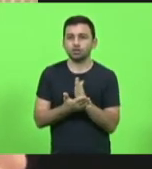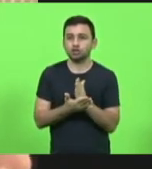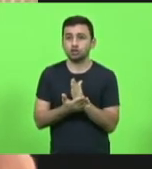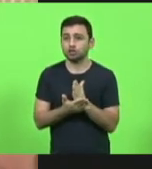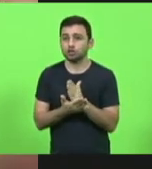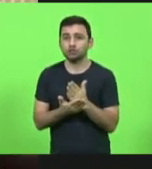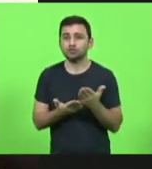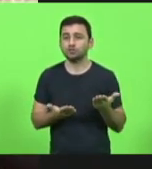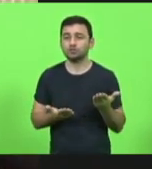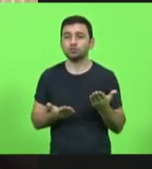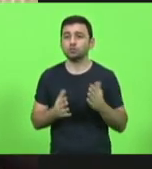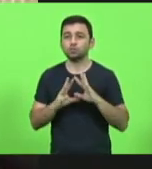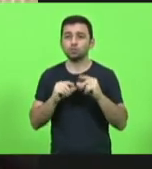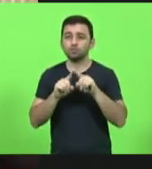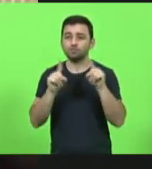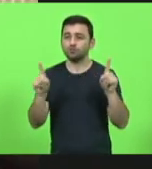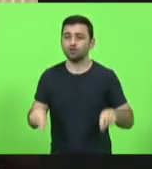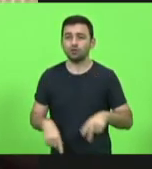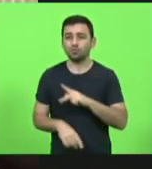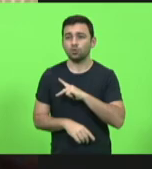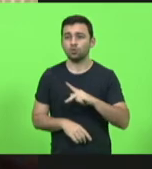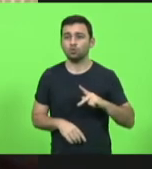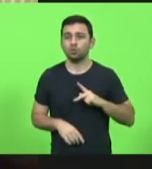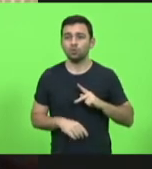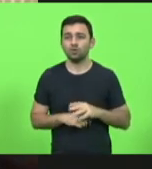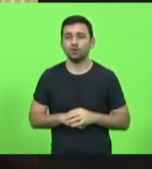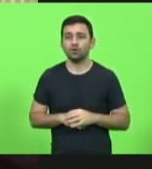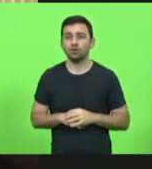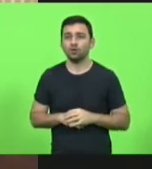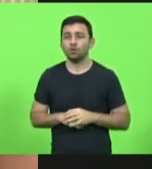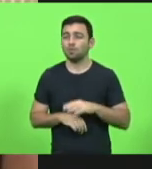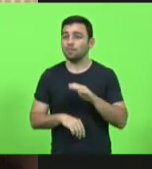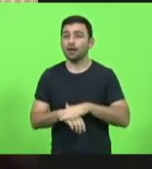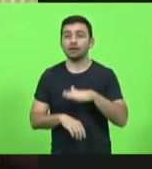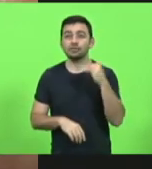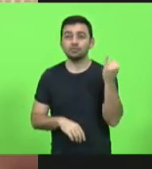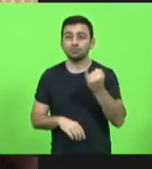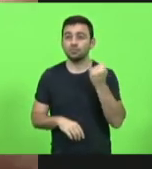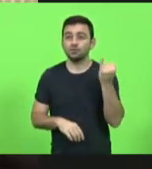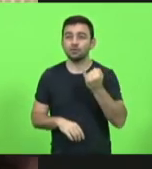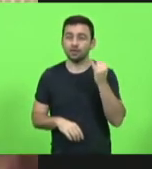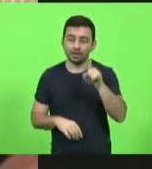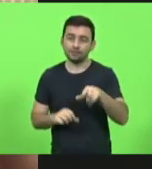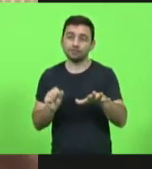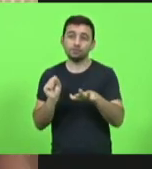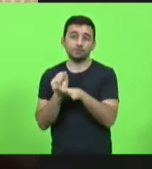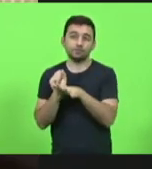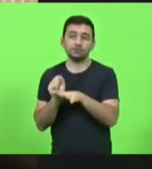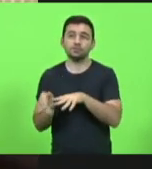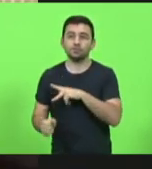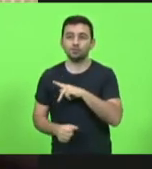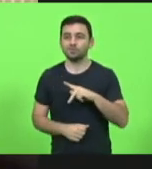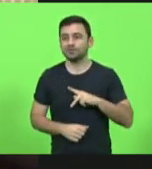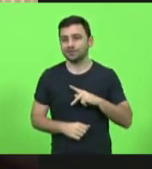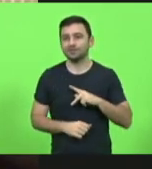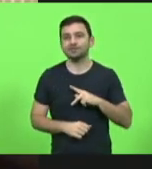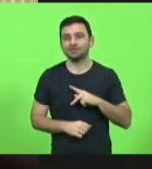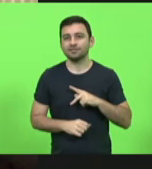o funcionário público em aquilo que é mais importante, que é a segurança pública.